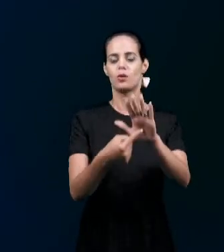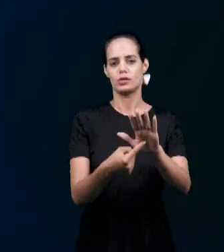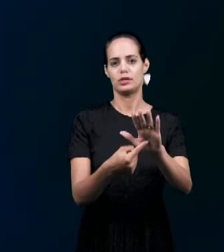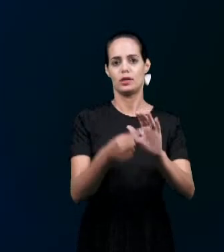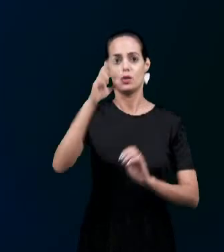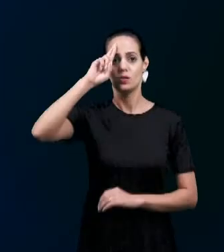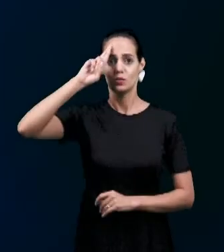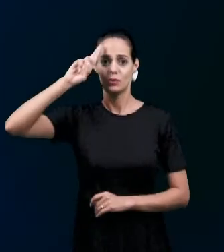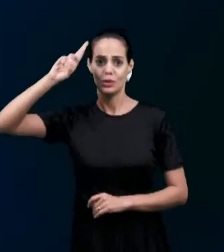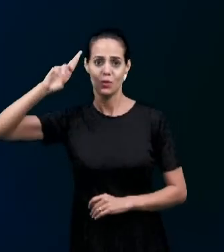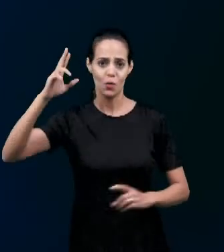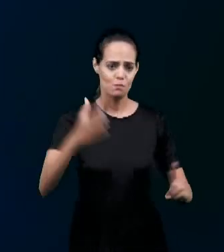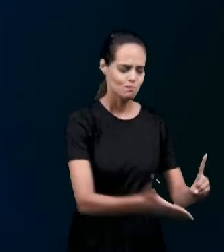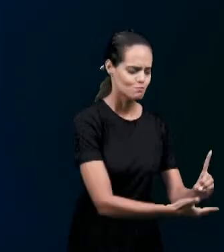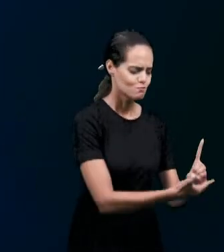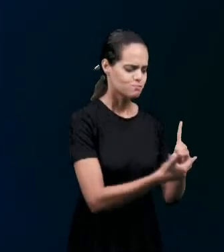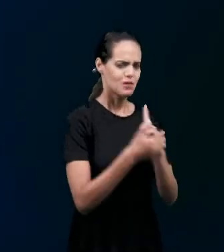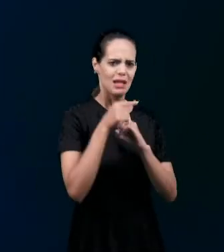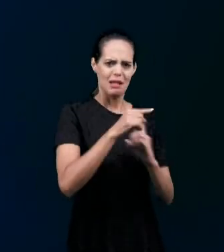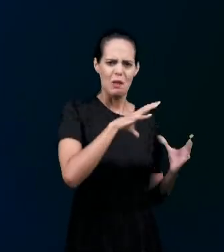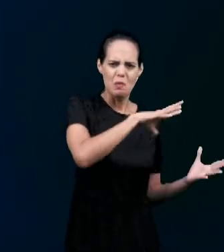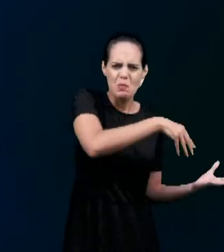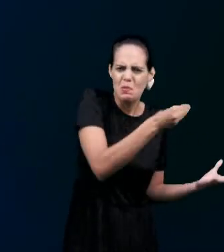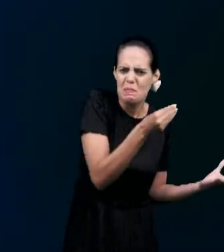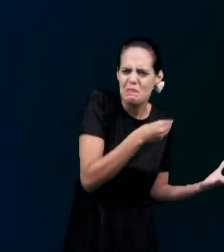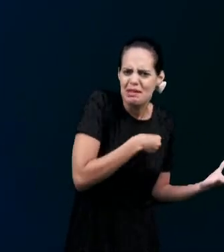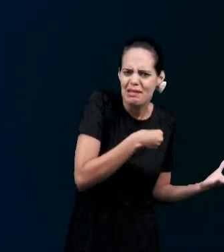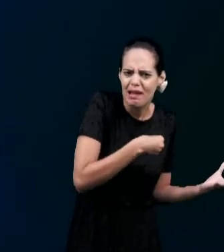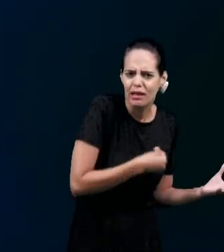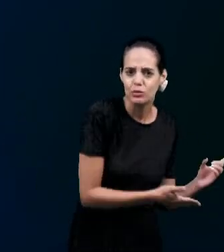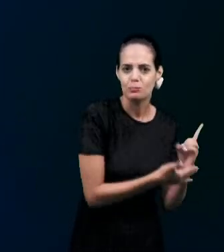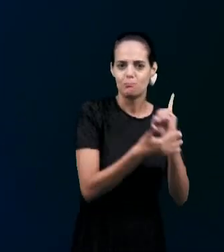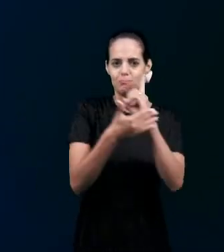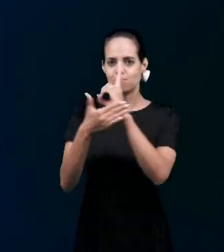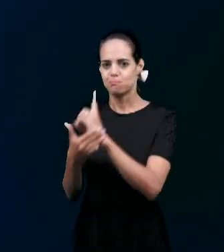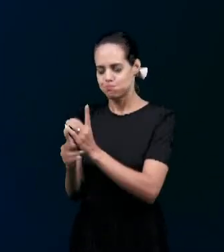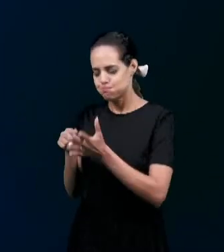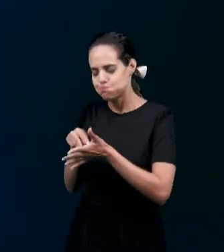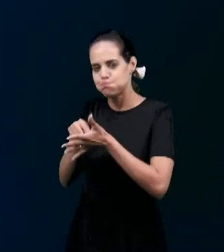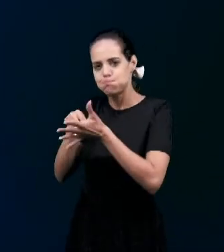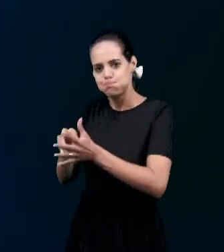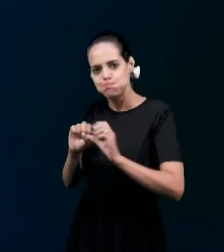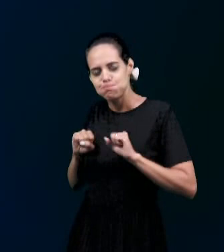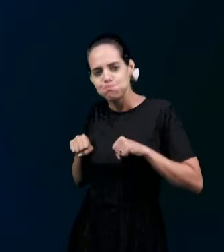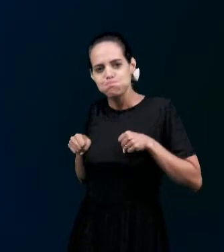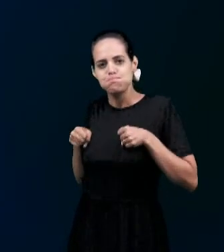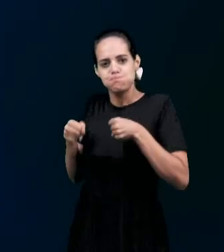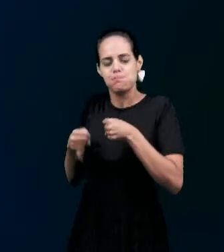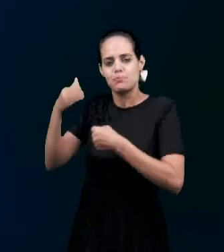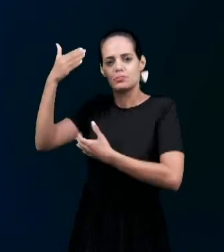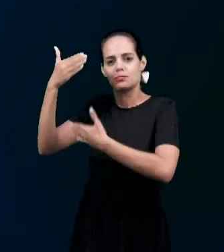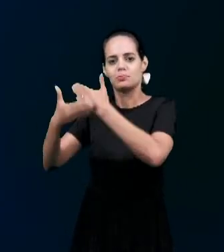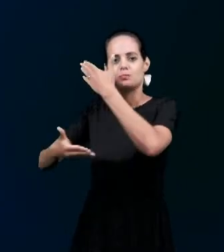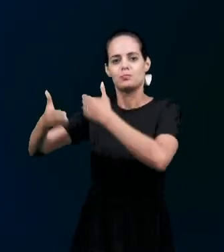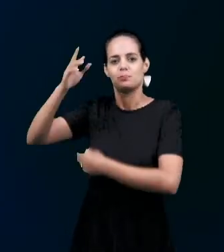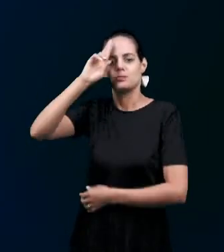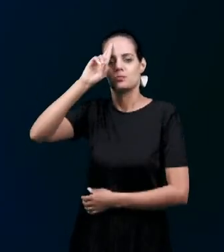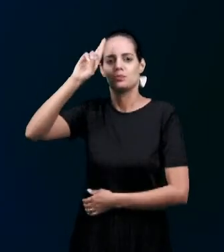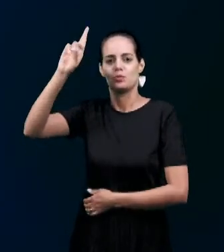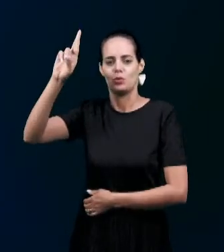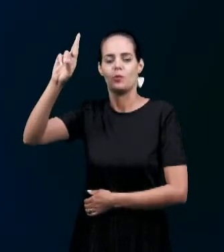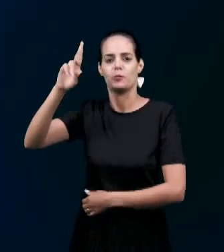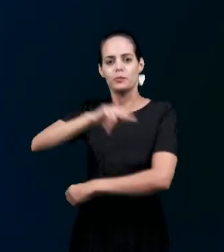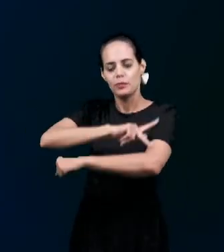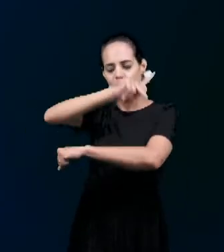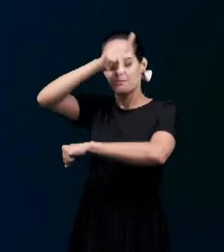lodo Pôs os meus pés Sobre uma rocha Firmou os meus passos Nós estamos firmados Na rocha